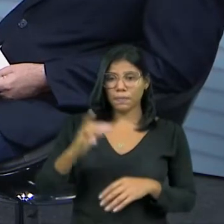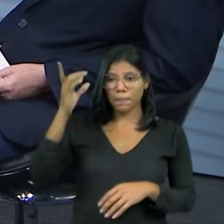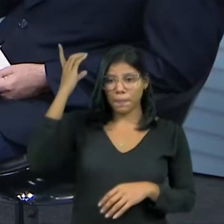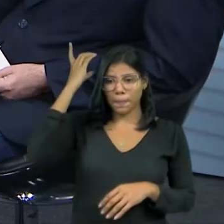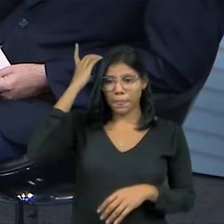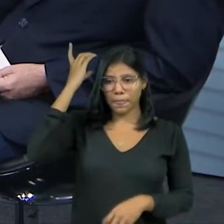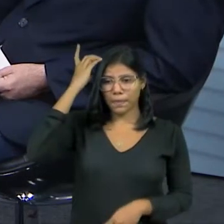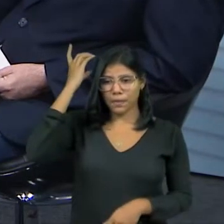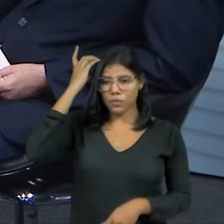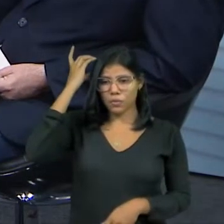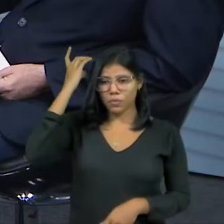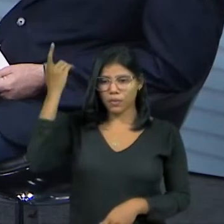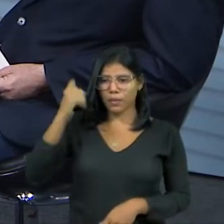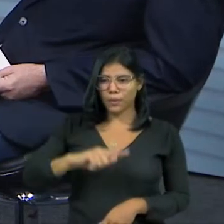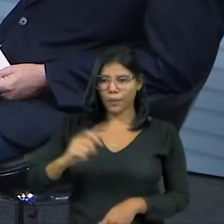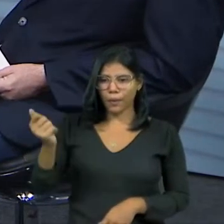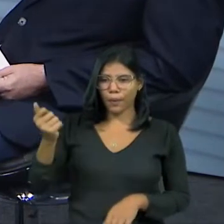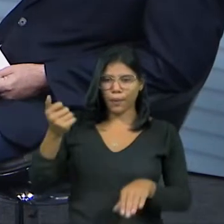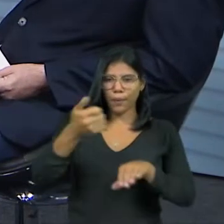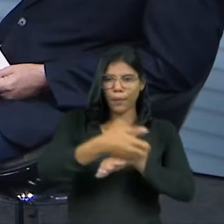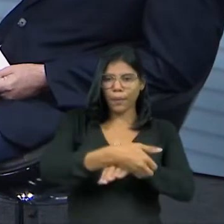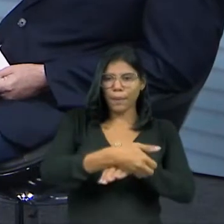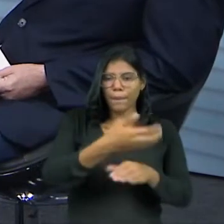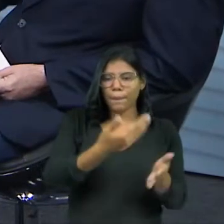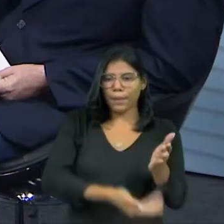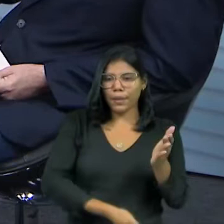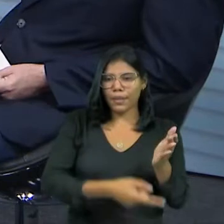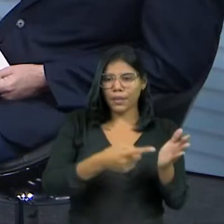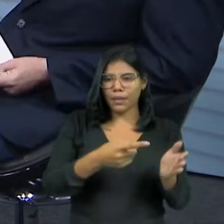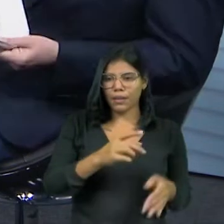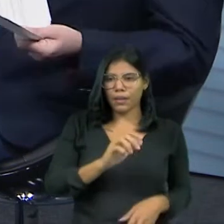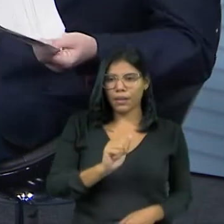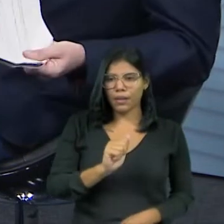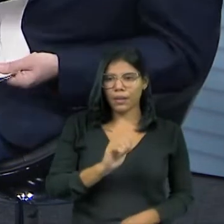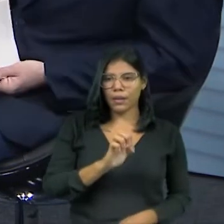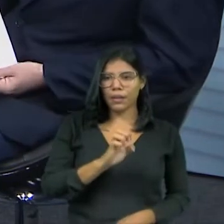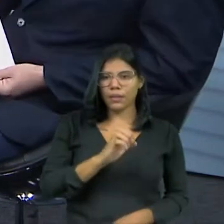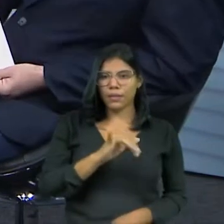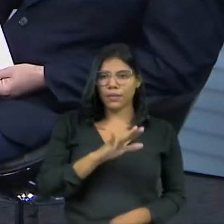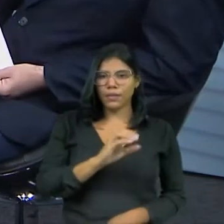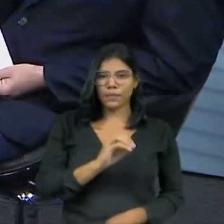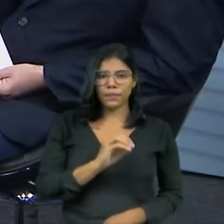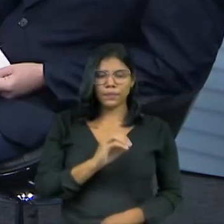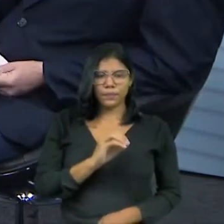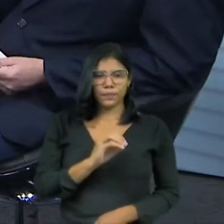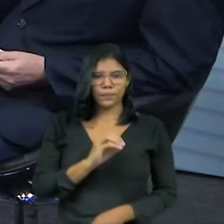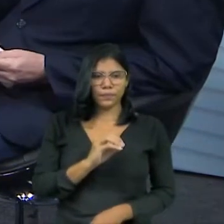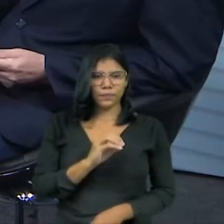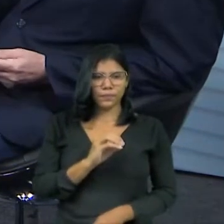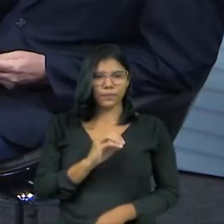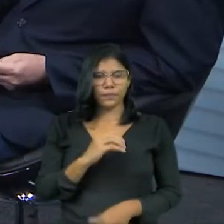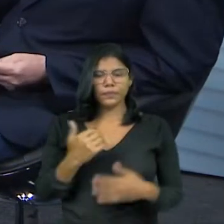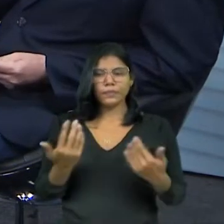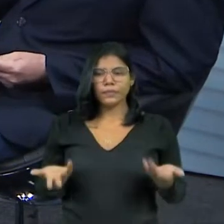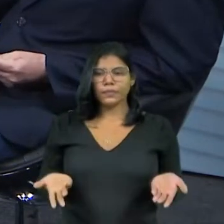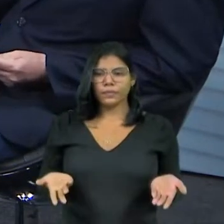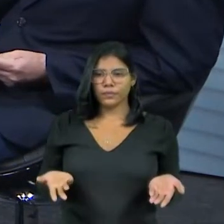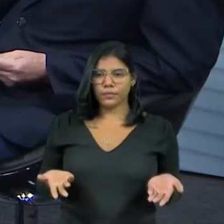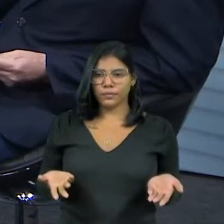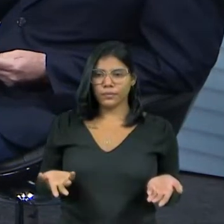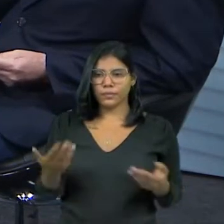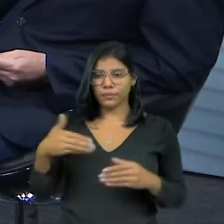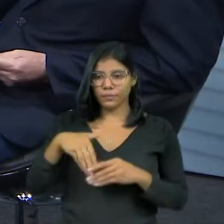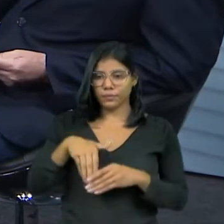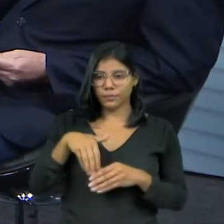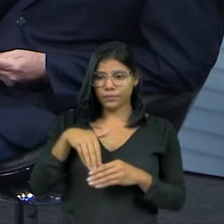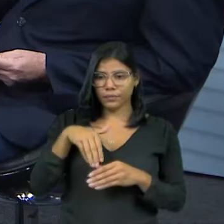foi reeleita. Sim, pois é, mas... Gerou um quiproco, ordenado político, inclusive, etc, etc, etc. É, então, assim, a questão dos votos, né?